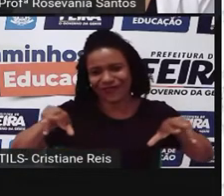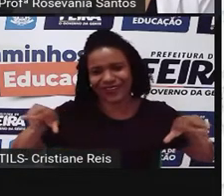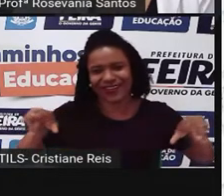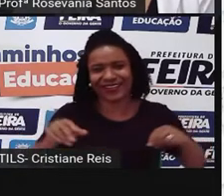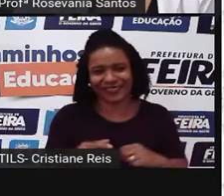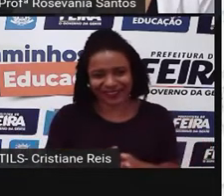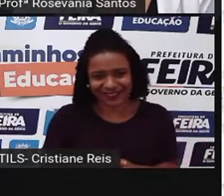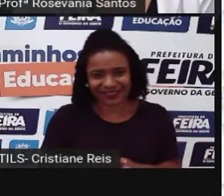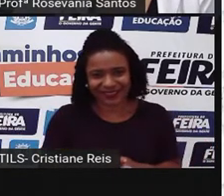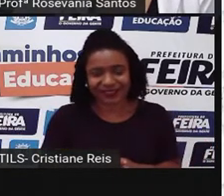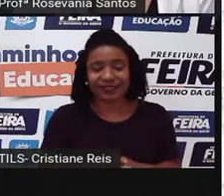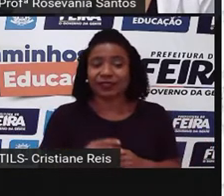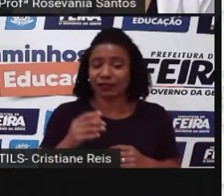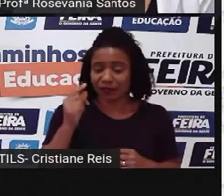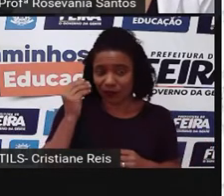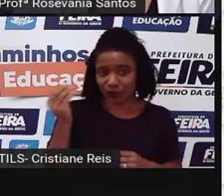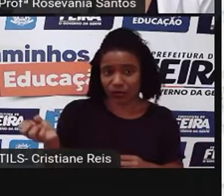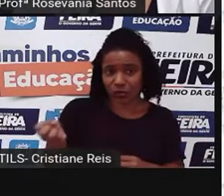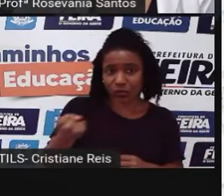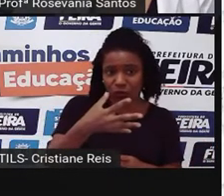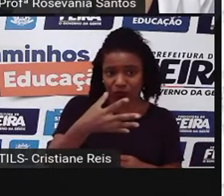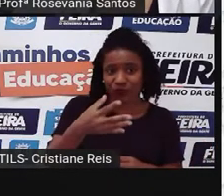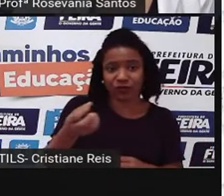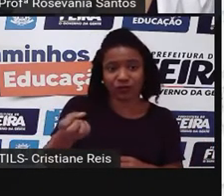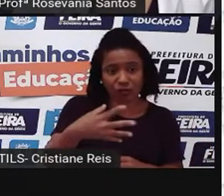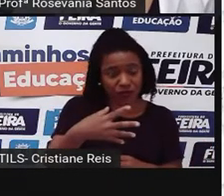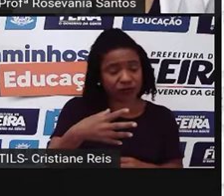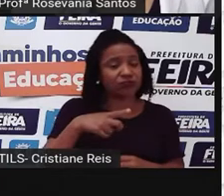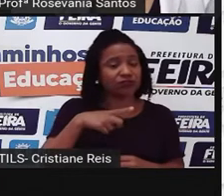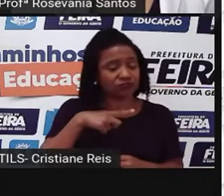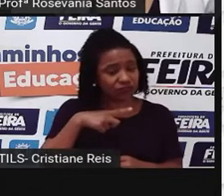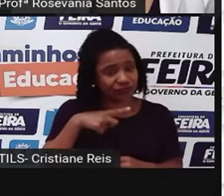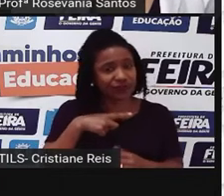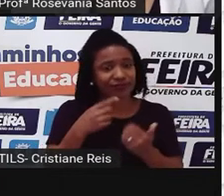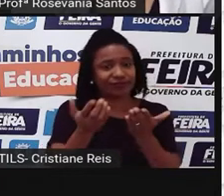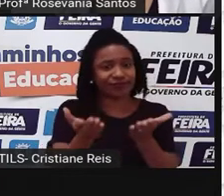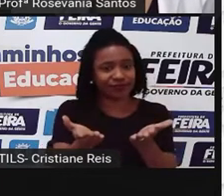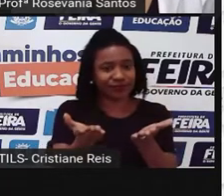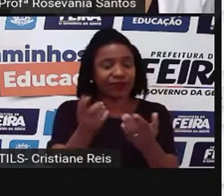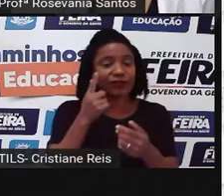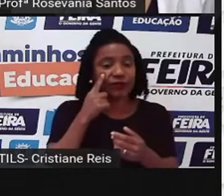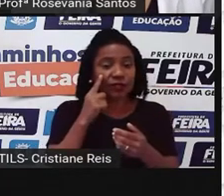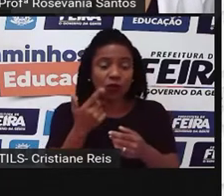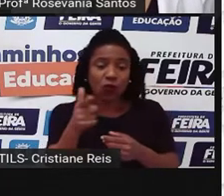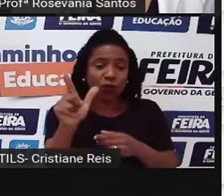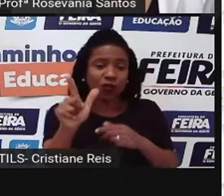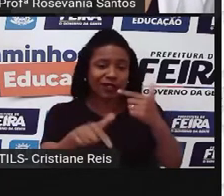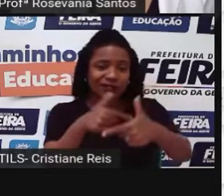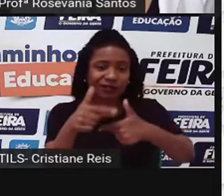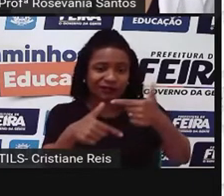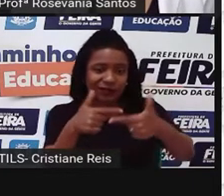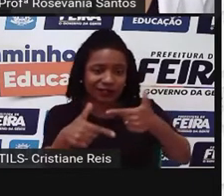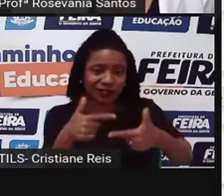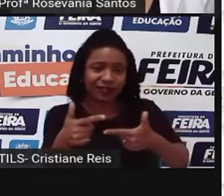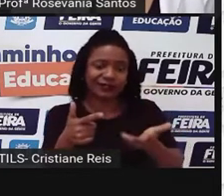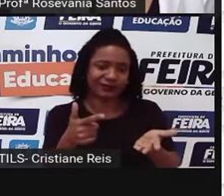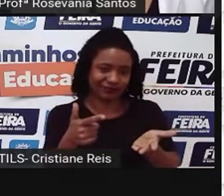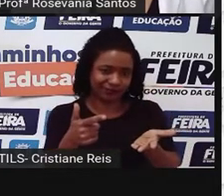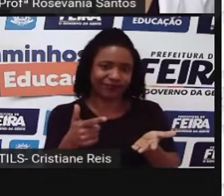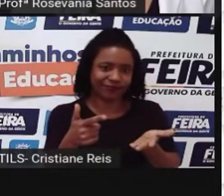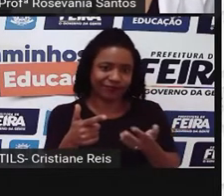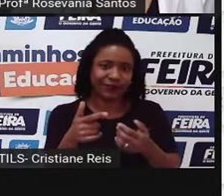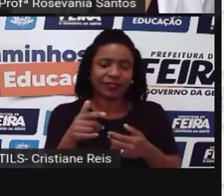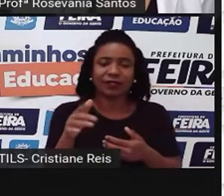né? Mais novas mesmo, mais recentes. E que chama bastante atenção. Nas fazendas mesmo, que tem